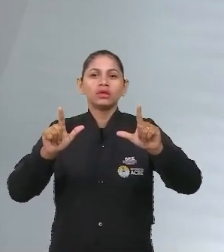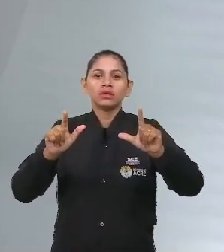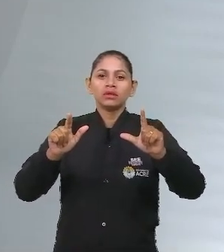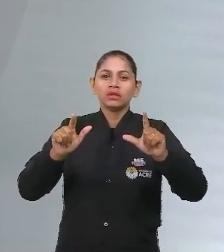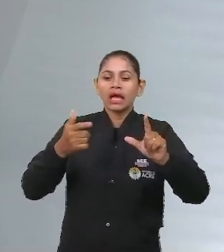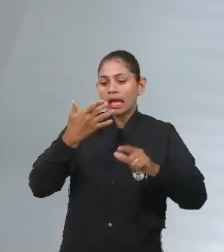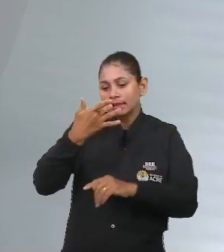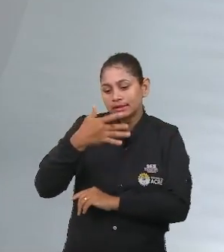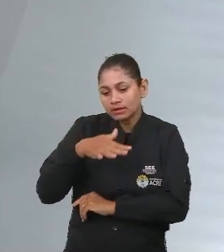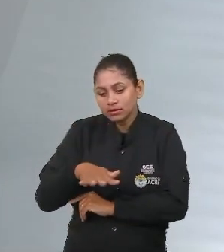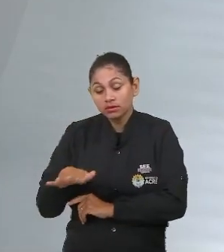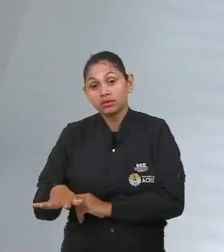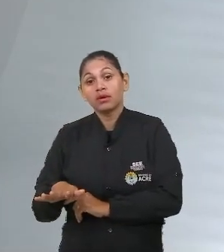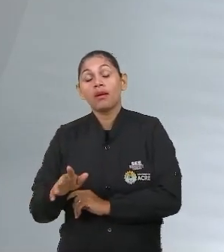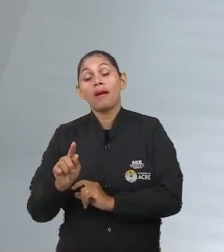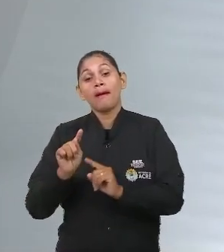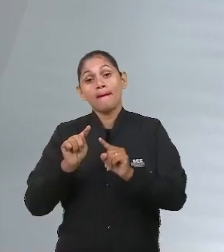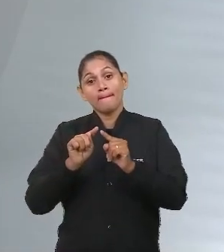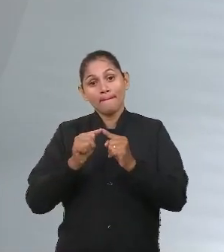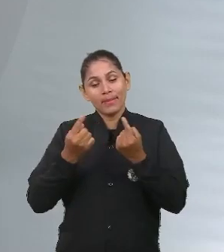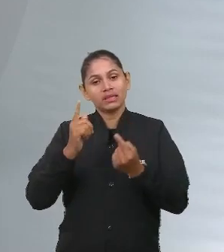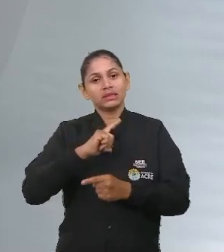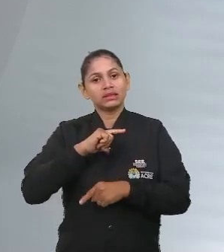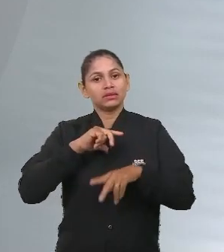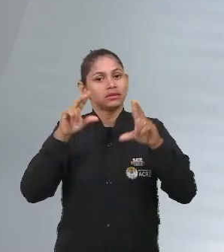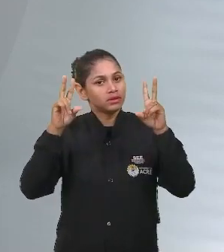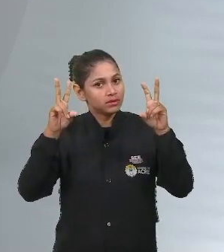mas aborda temáticas que são